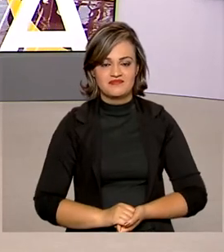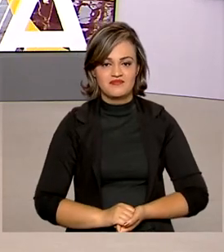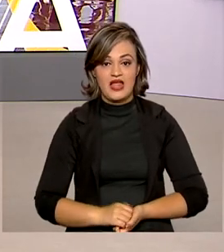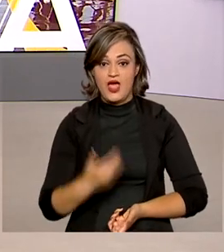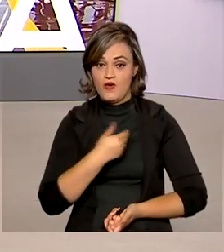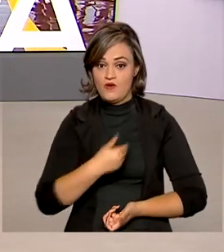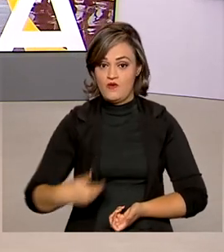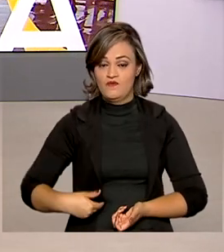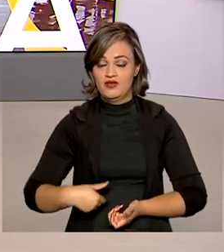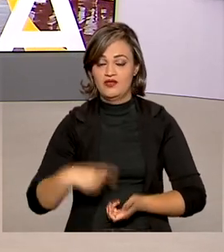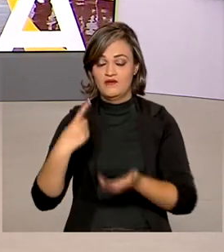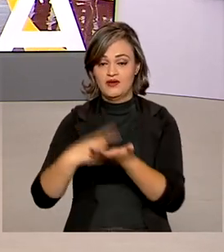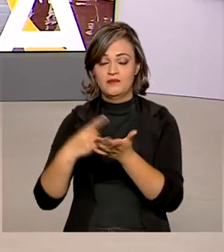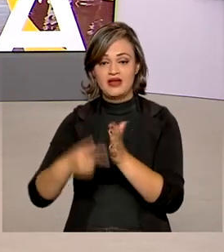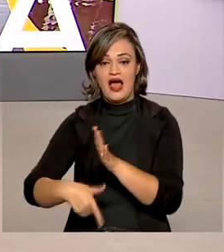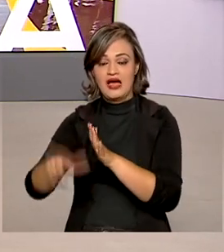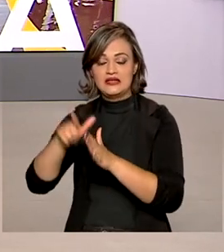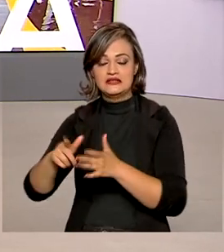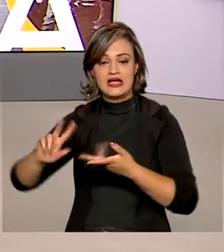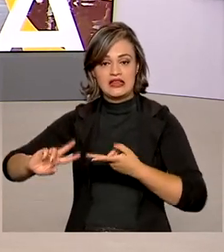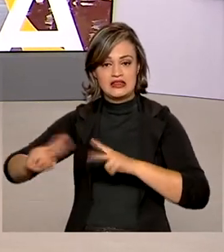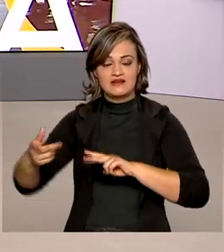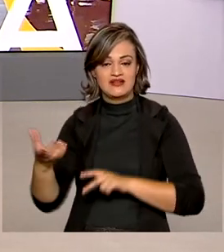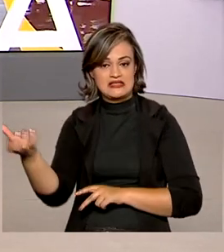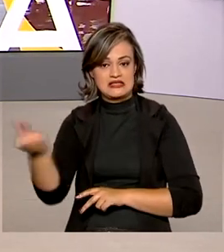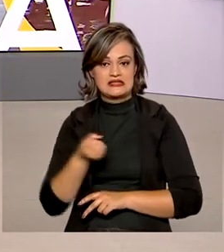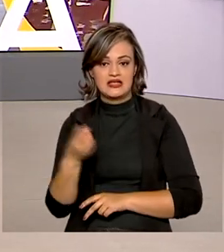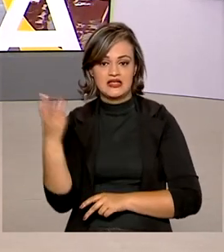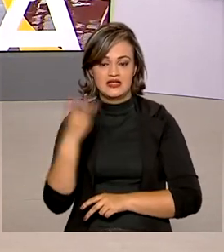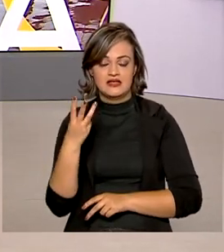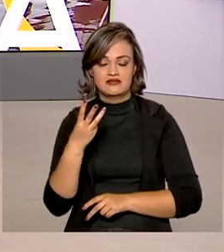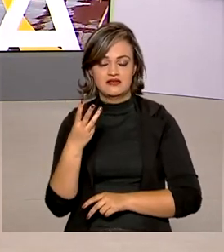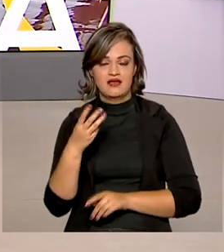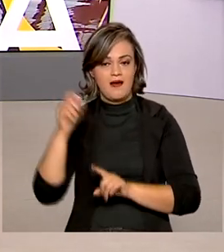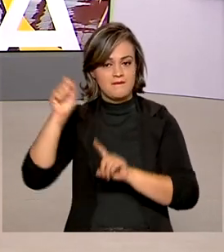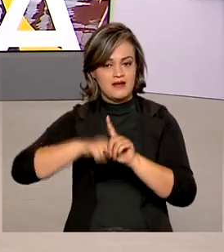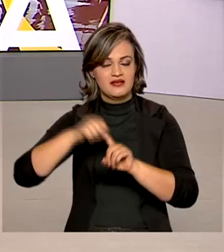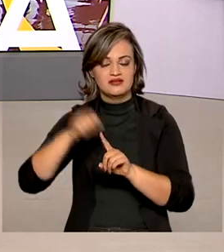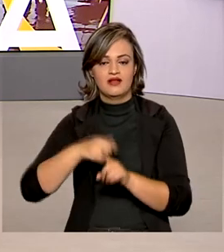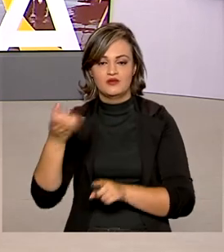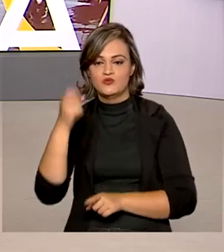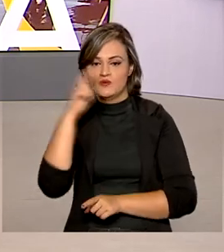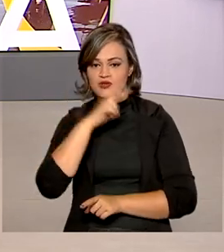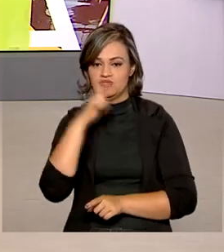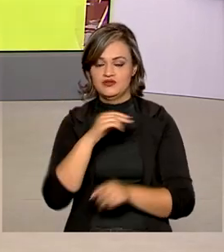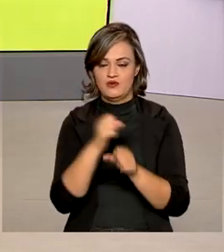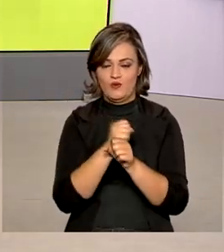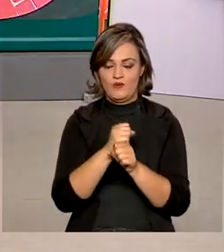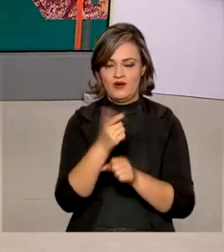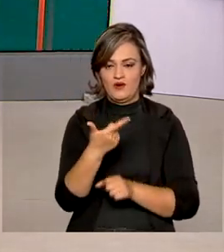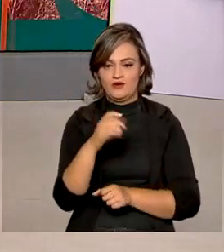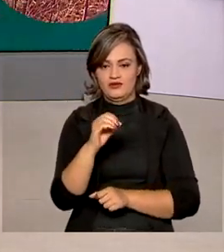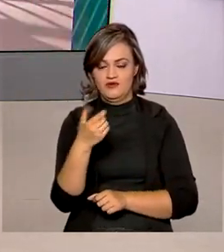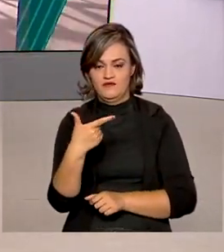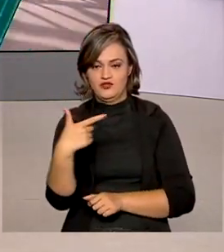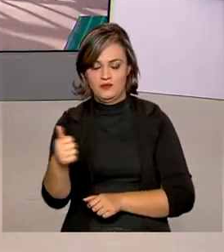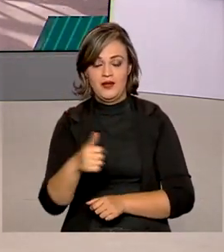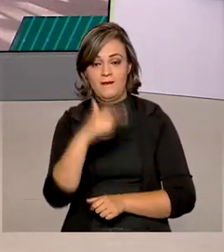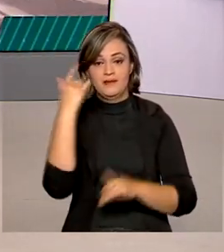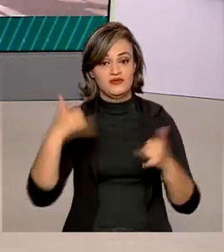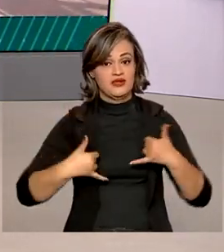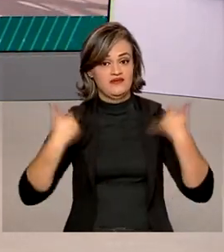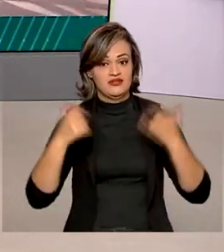O governo vai antecipar as transferências e saques da terceira parcela do Auxílio Emergencial 2021. Para quem faz